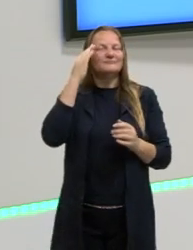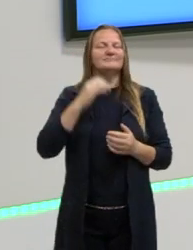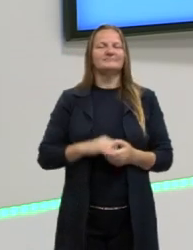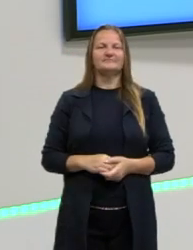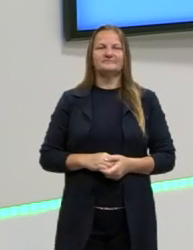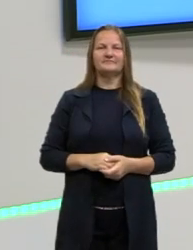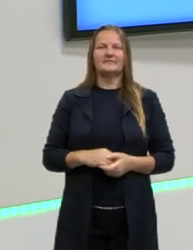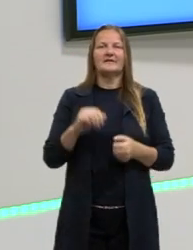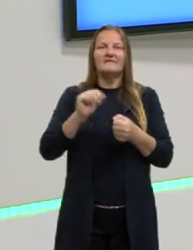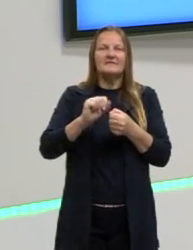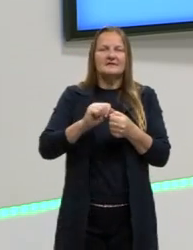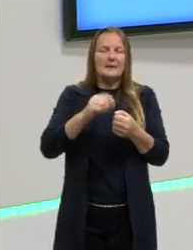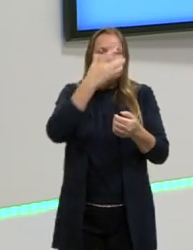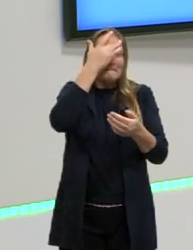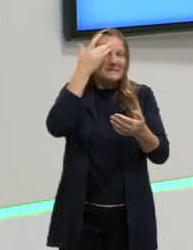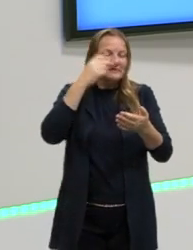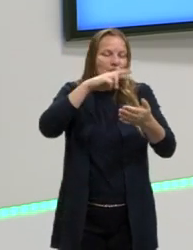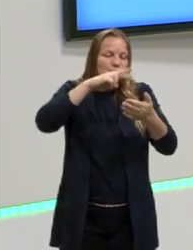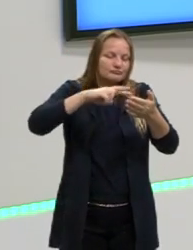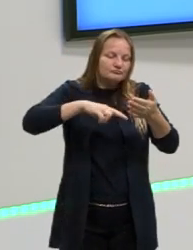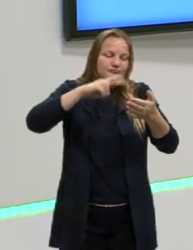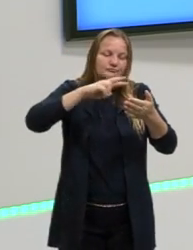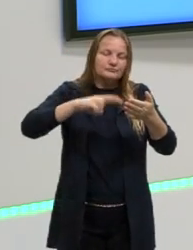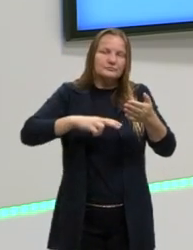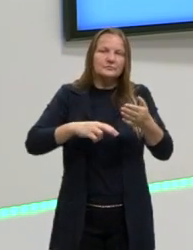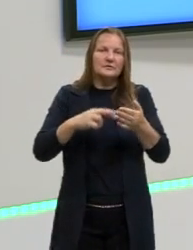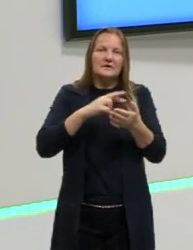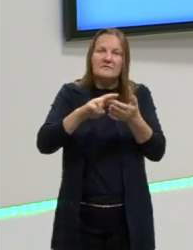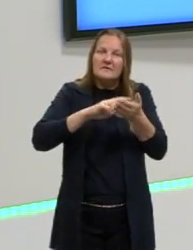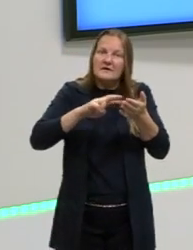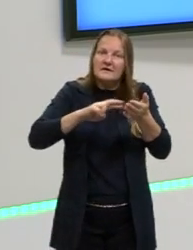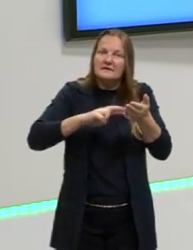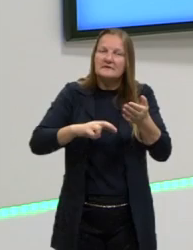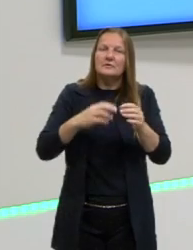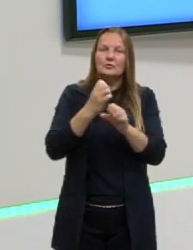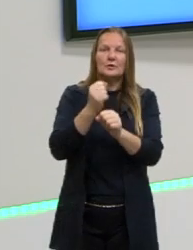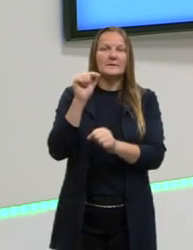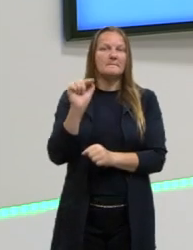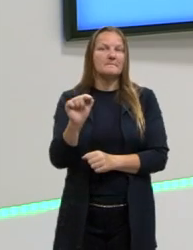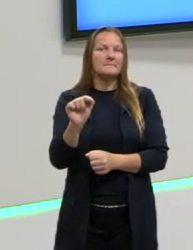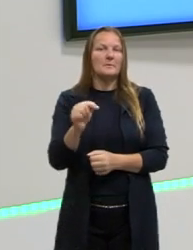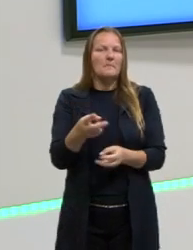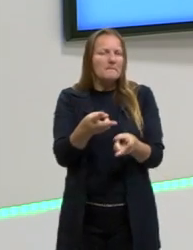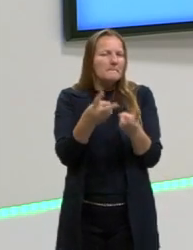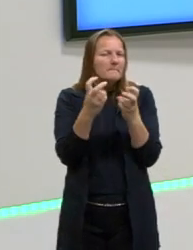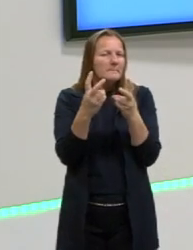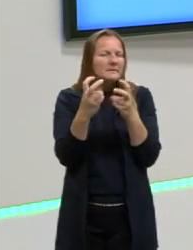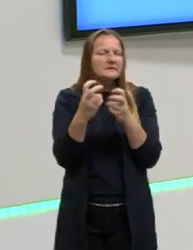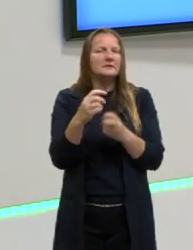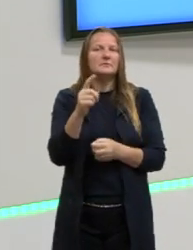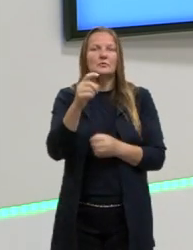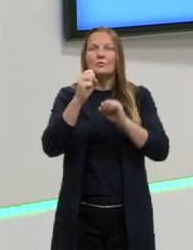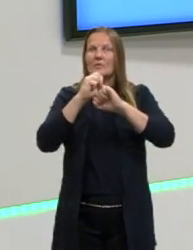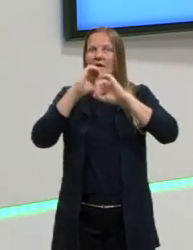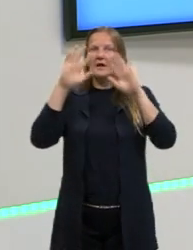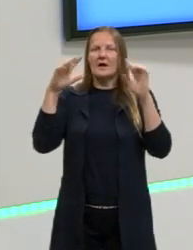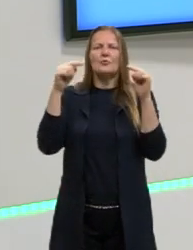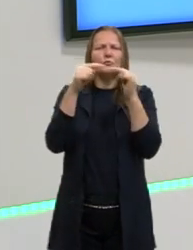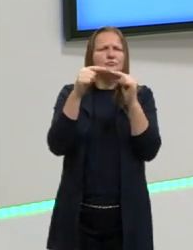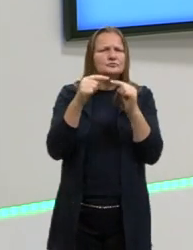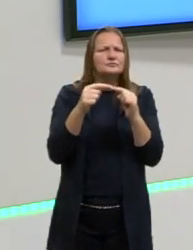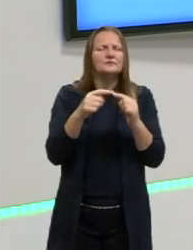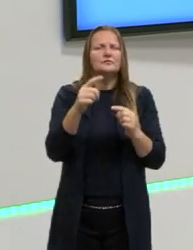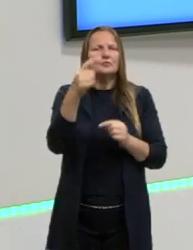que o teu leitor, que é o corretor da tua redação, que vai ser nota mil, perceba o quanto é clara e objetiva